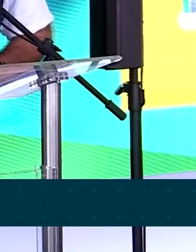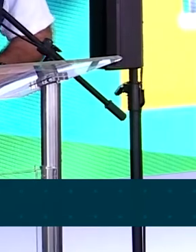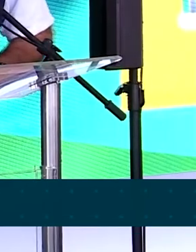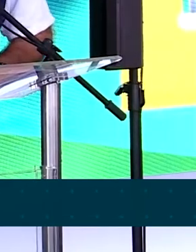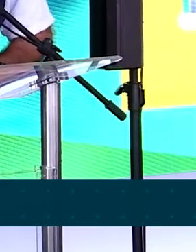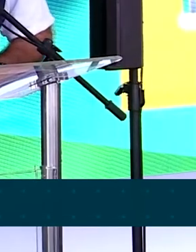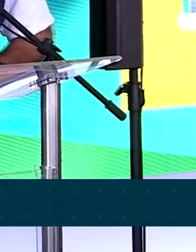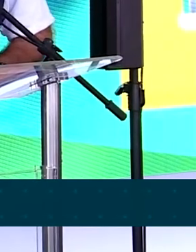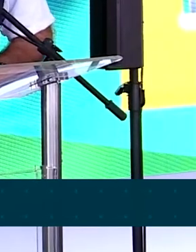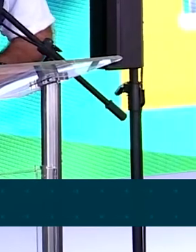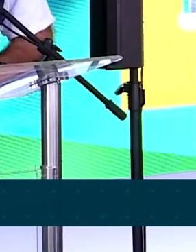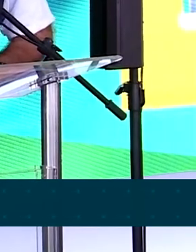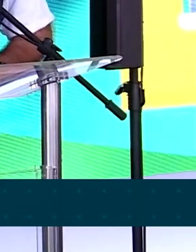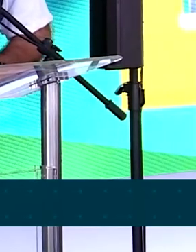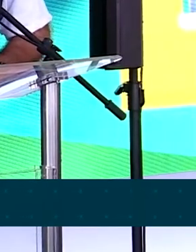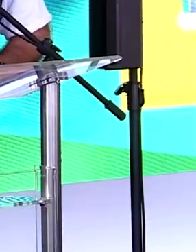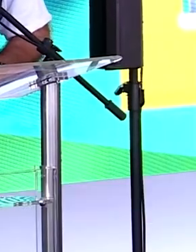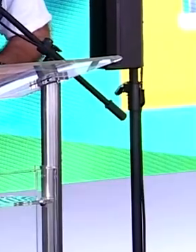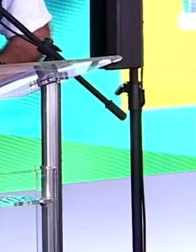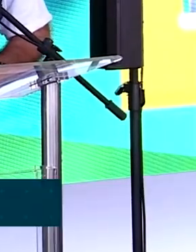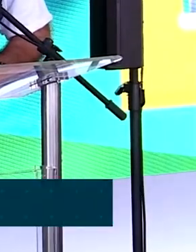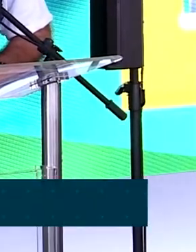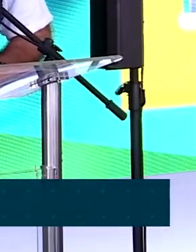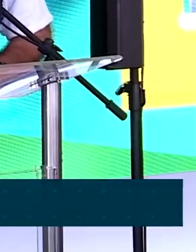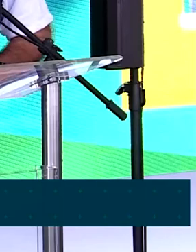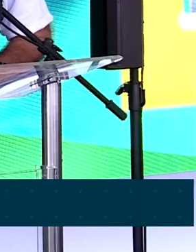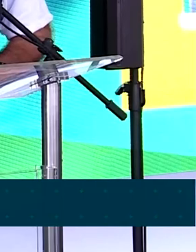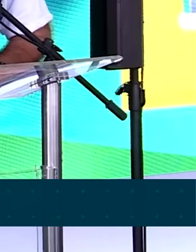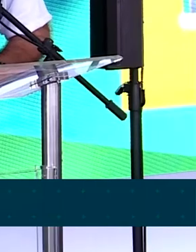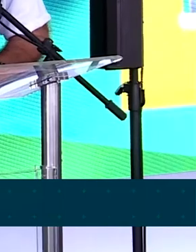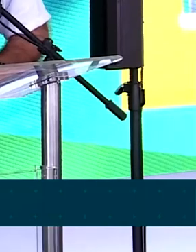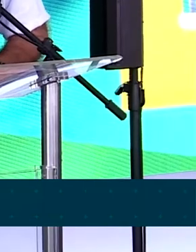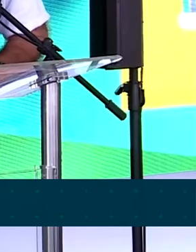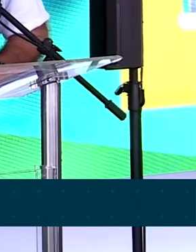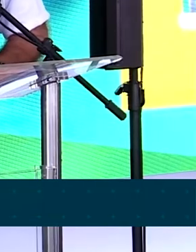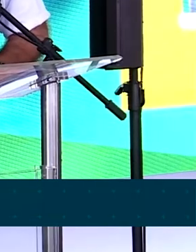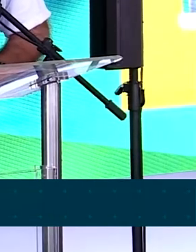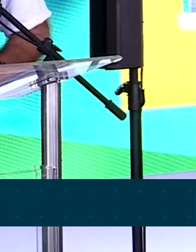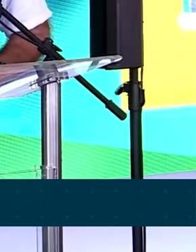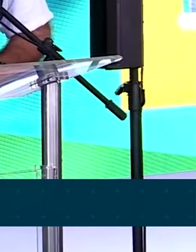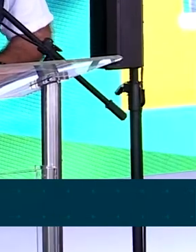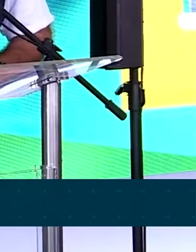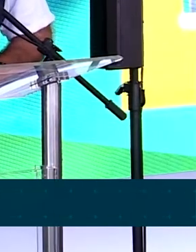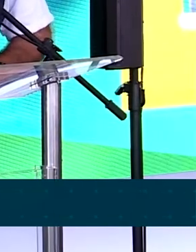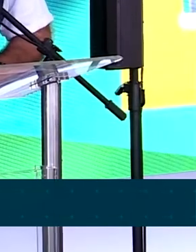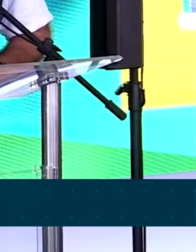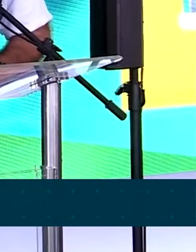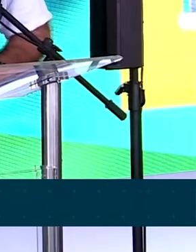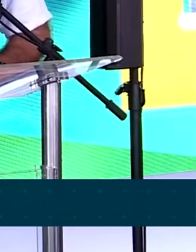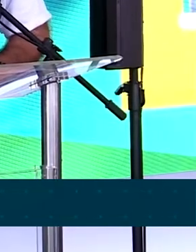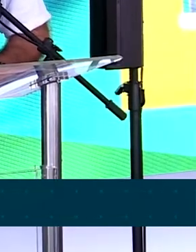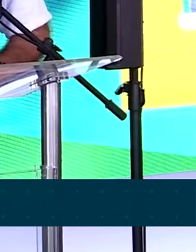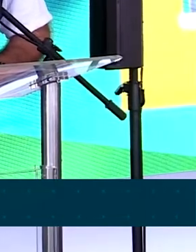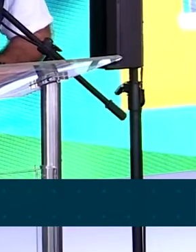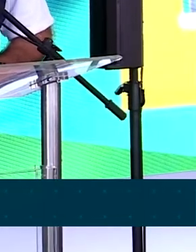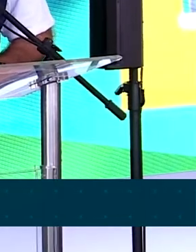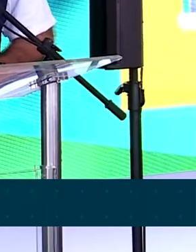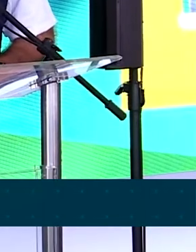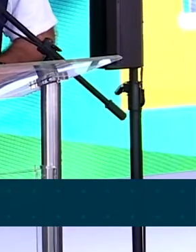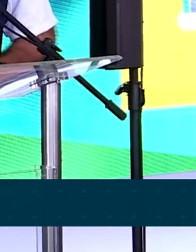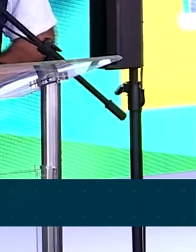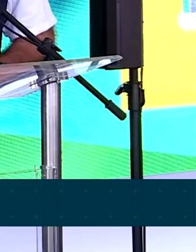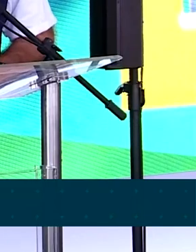doenças tão antigas, como é o caso da poliomielite, como é o caso do sarampo, ainda